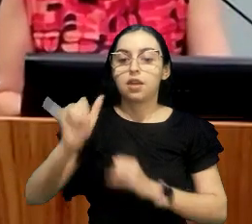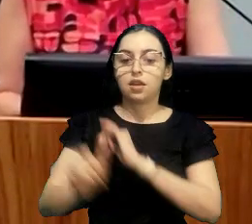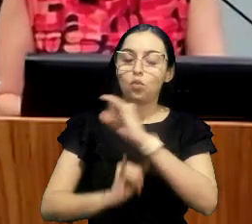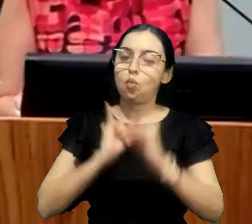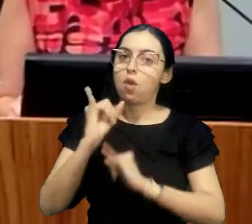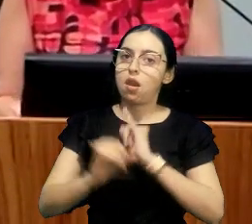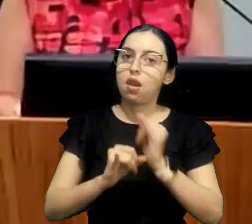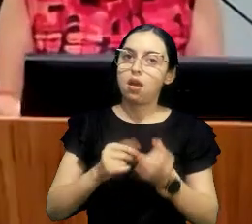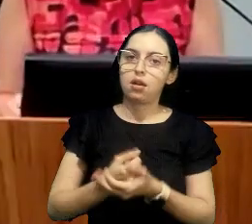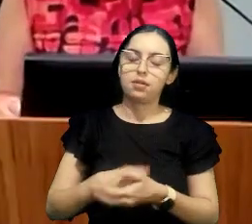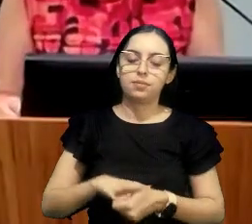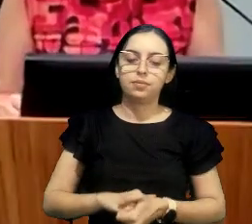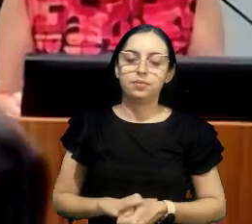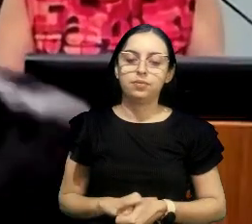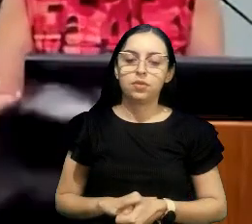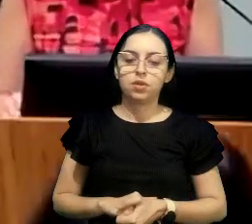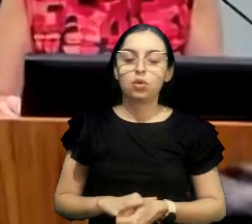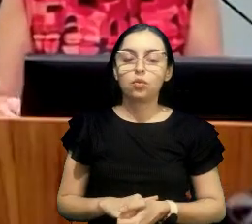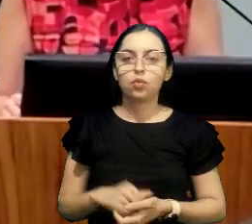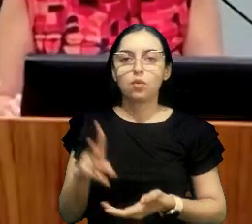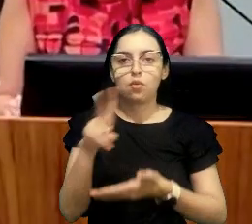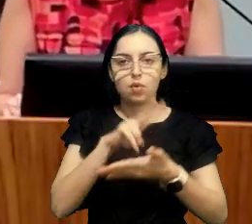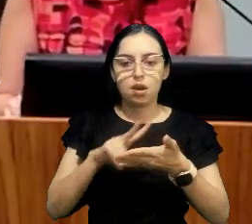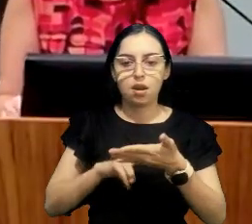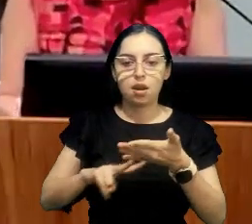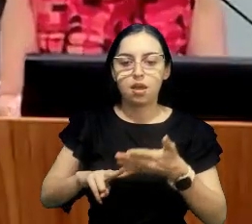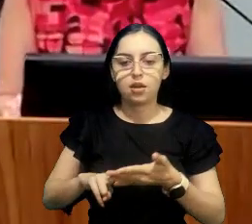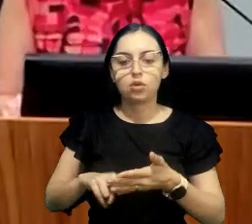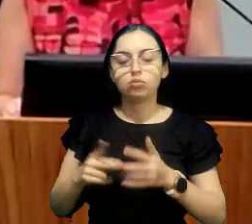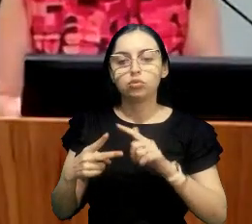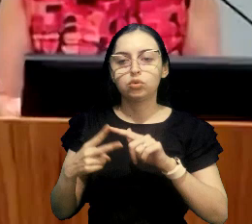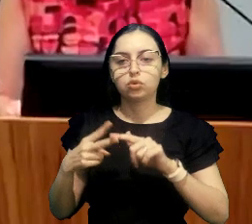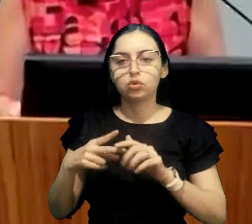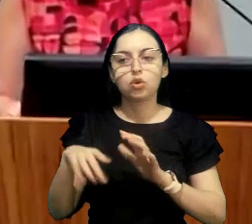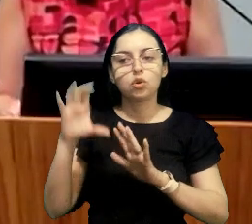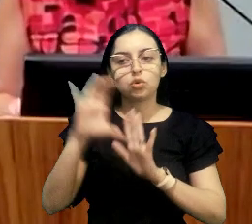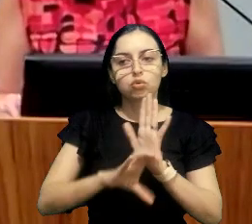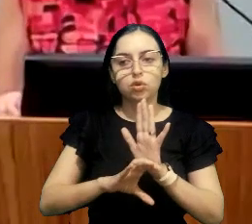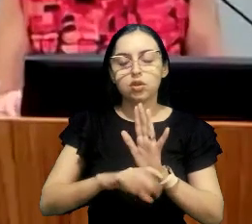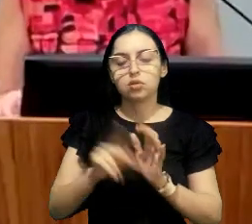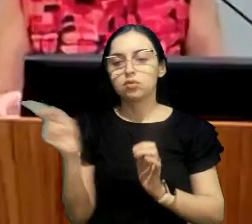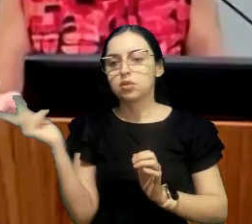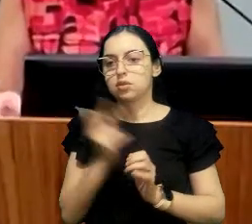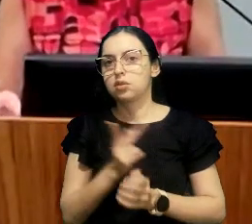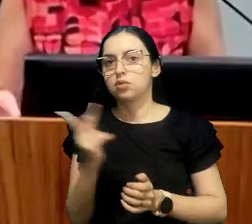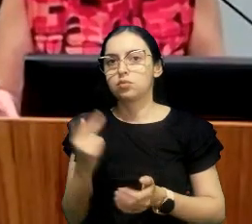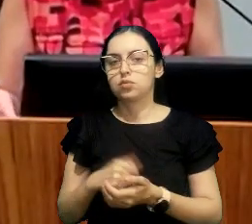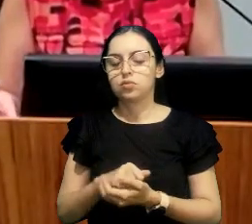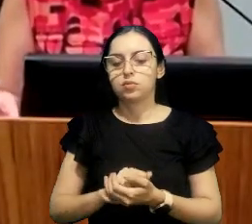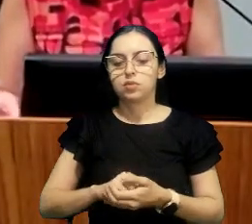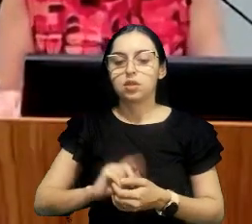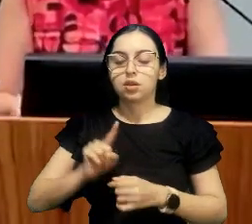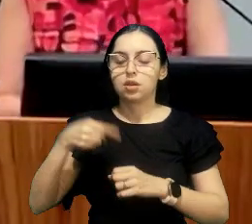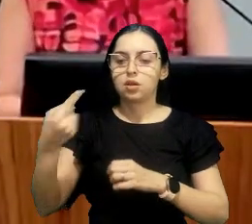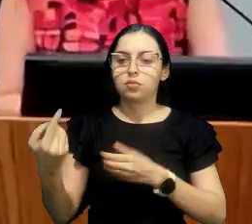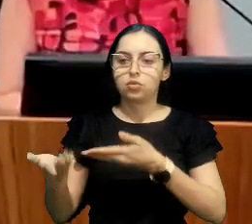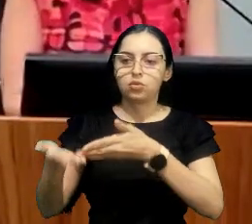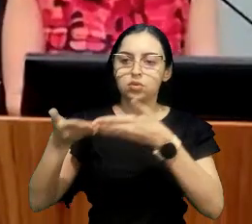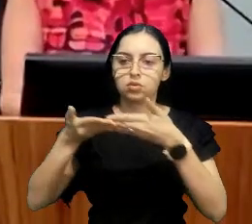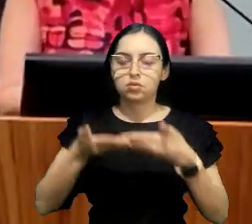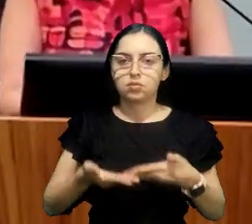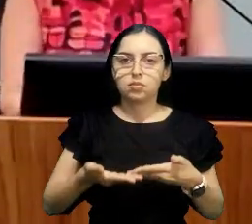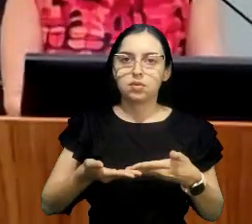ler os dois currículos e depois eu vou convidar o doutor